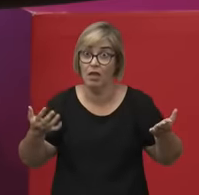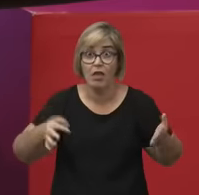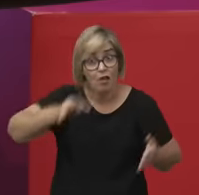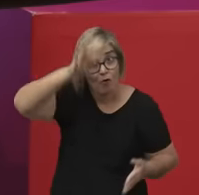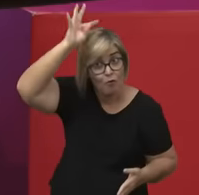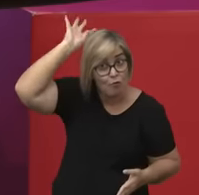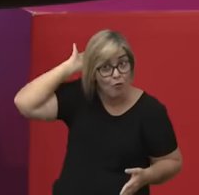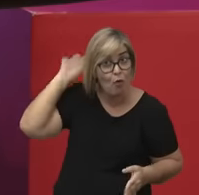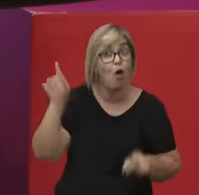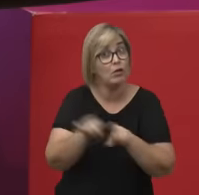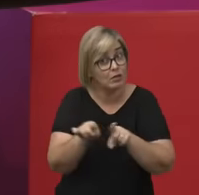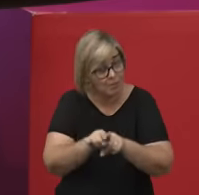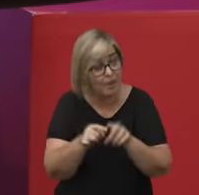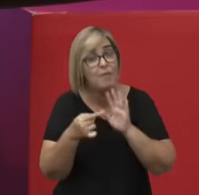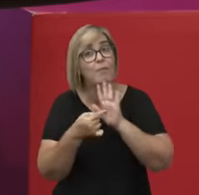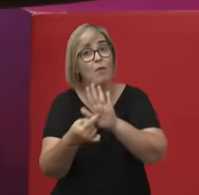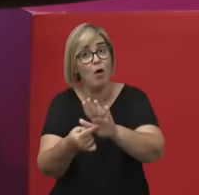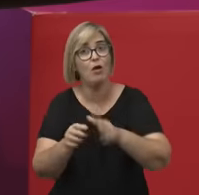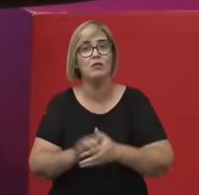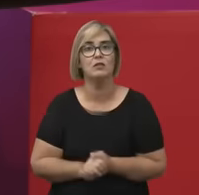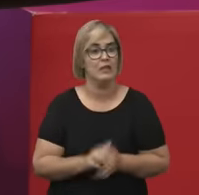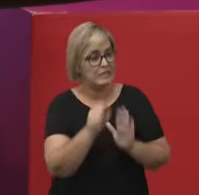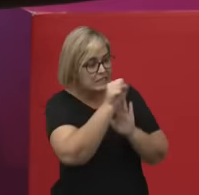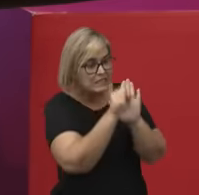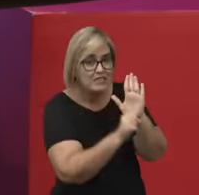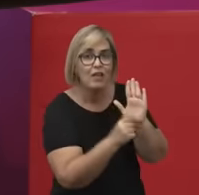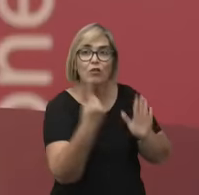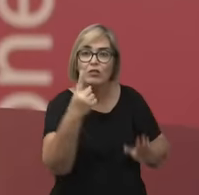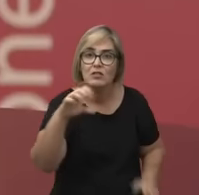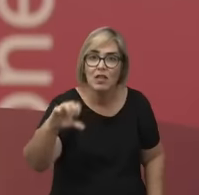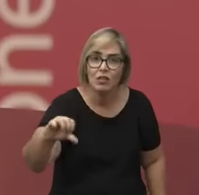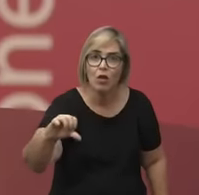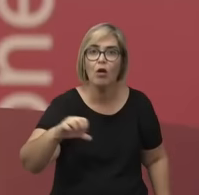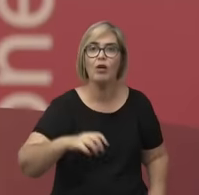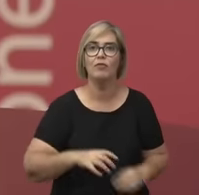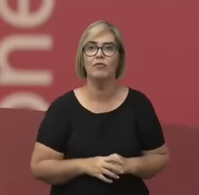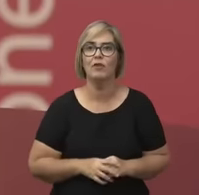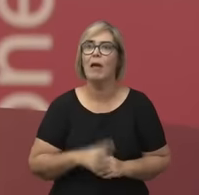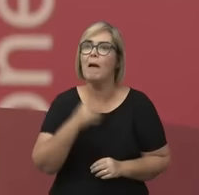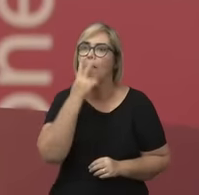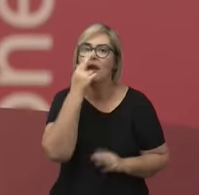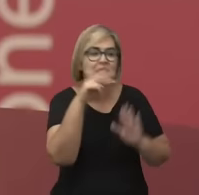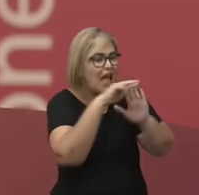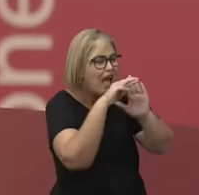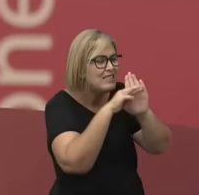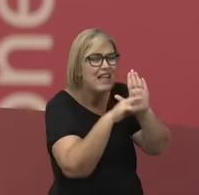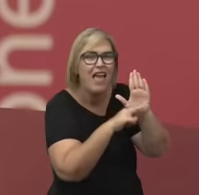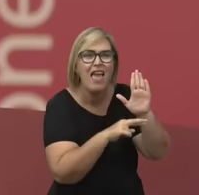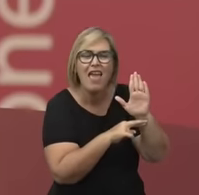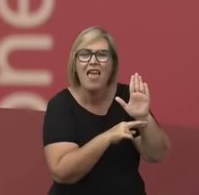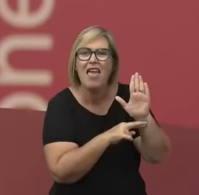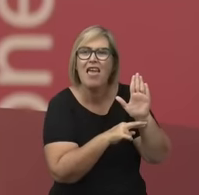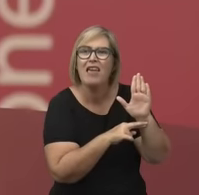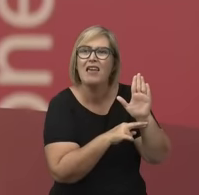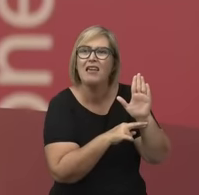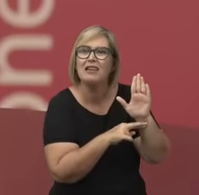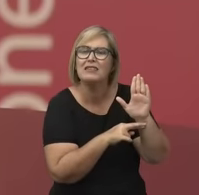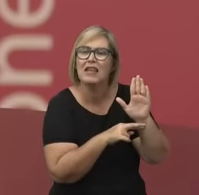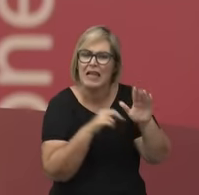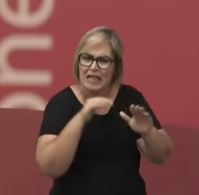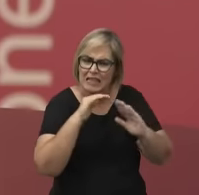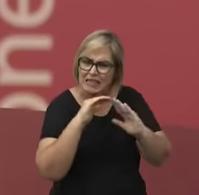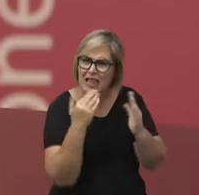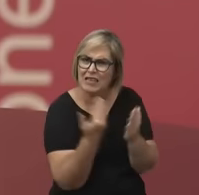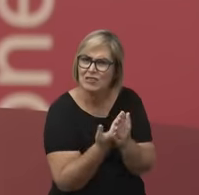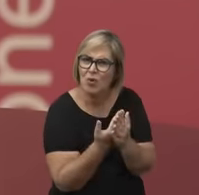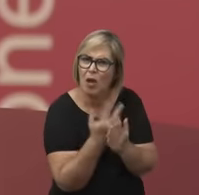A Anísia Floresta diz, no século XIX, que as instituições educacionais brasileiras parecem mais penitenciárias do que